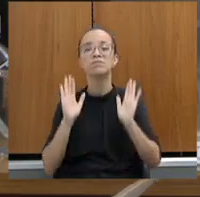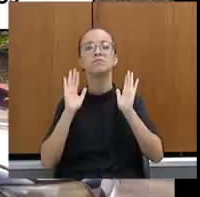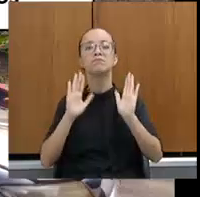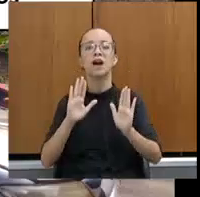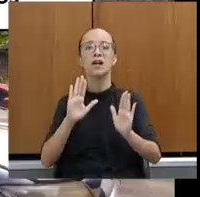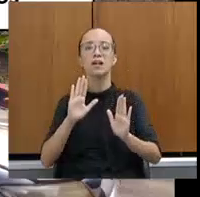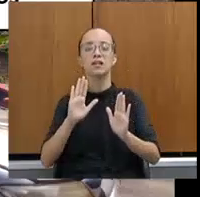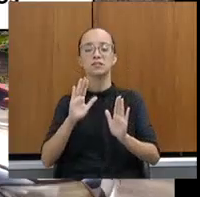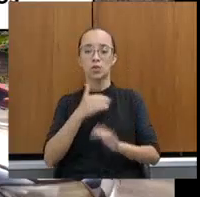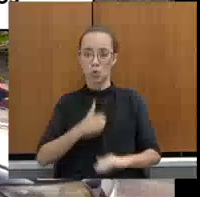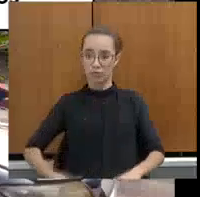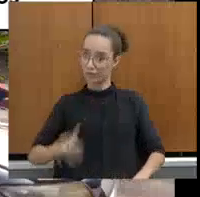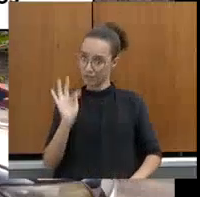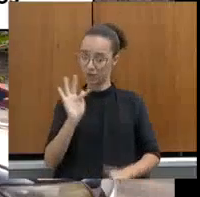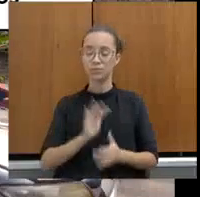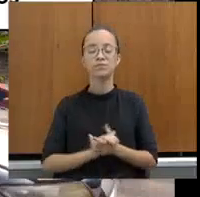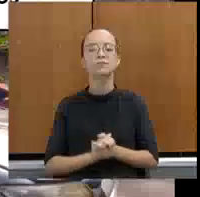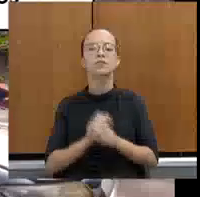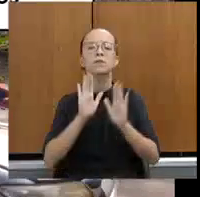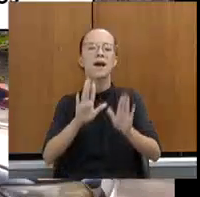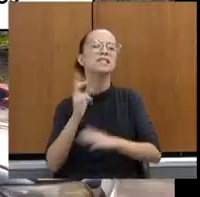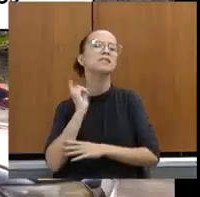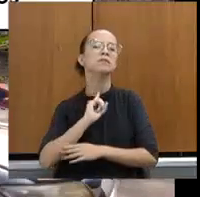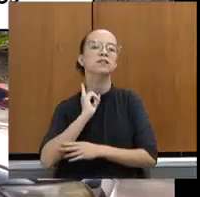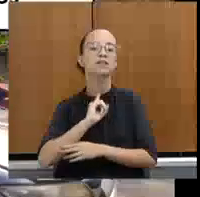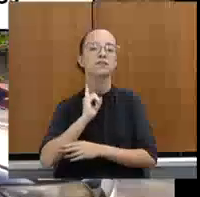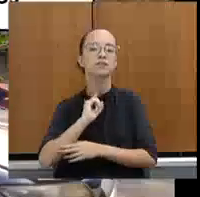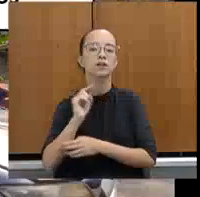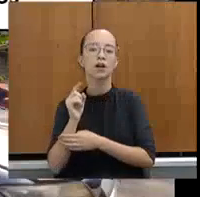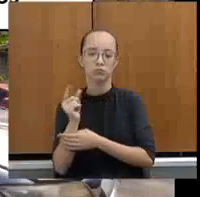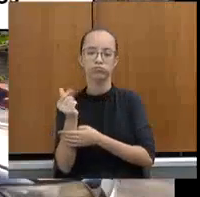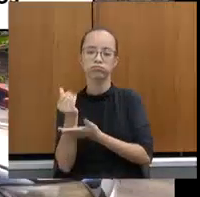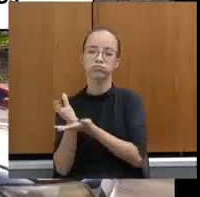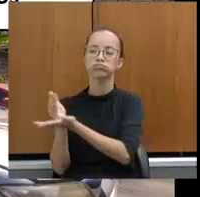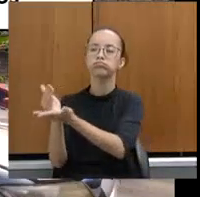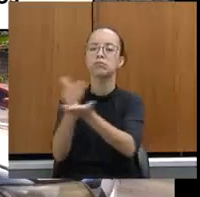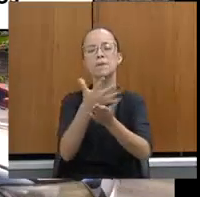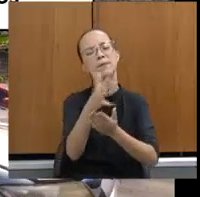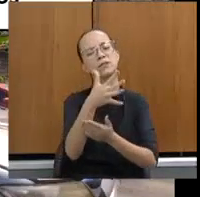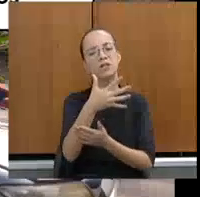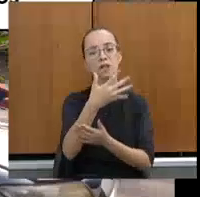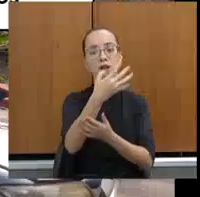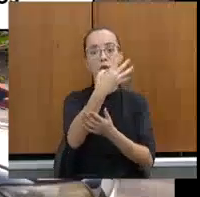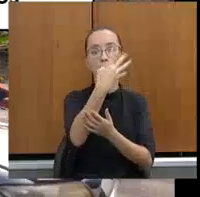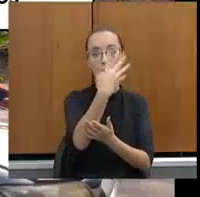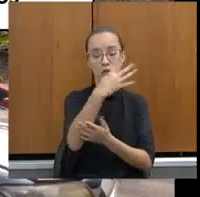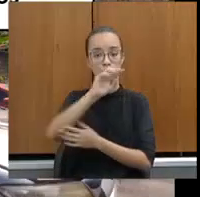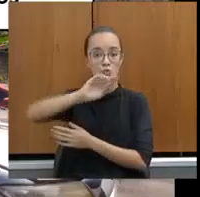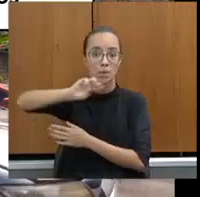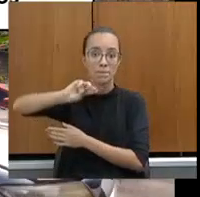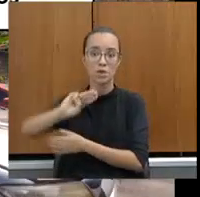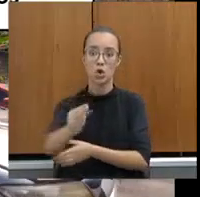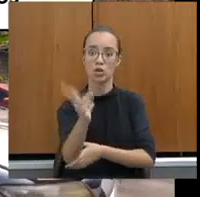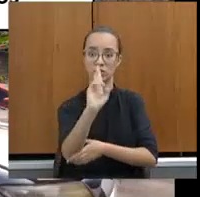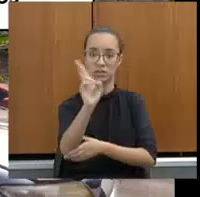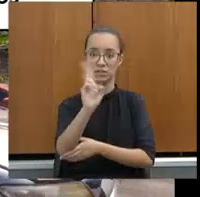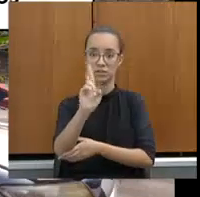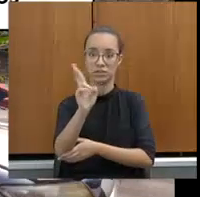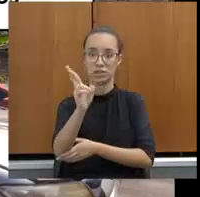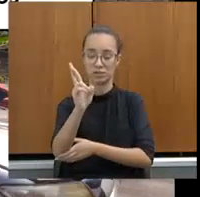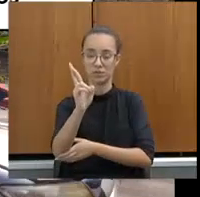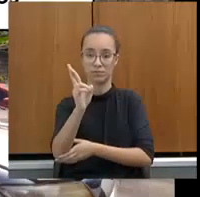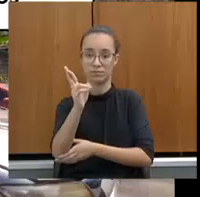governo federal, mas Minas arrecadou só nesse período aproximadamente 4 milhões de reais para o governo federal.